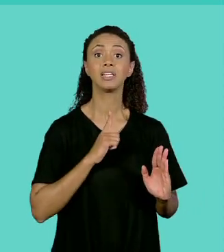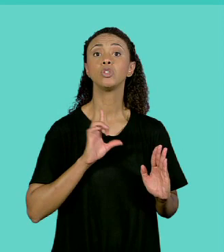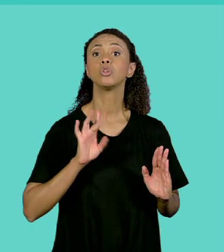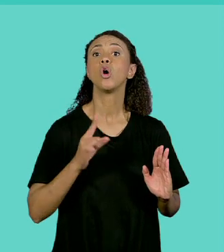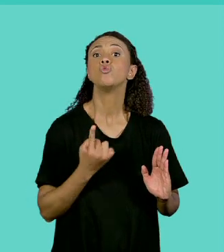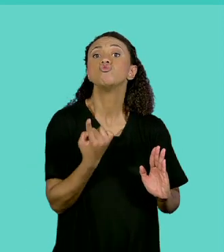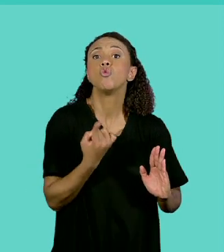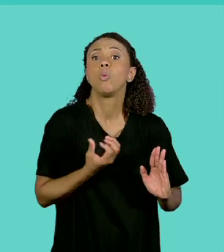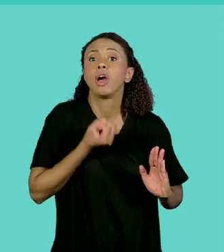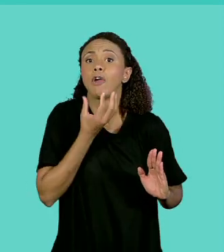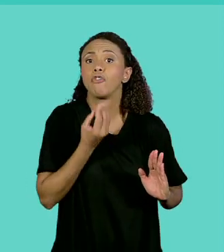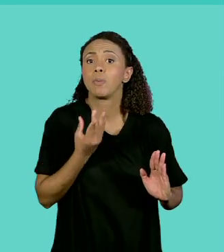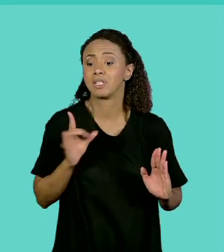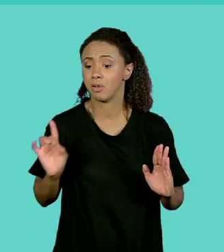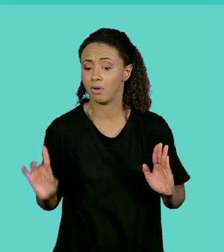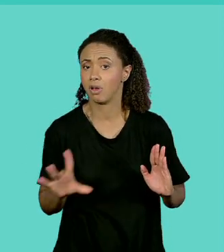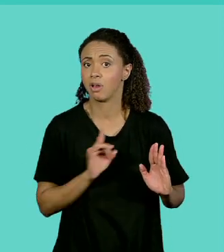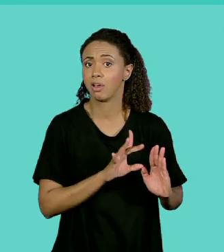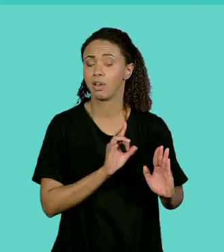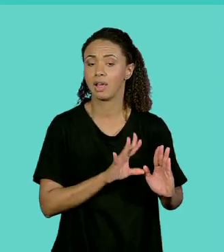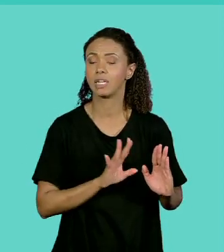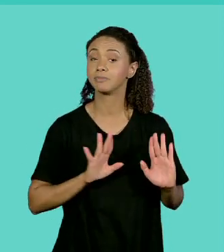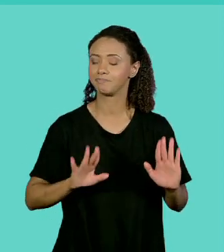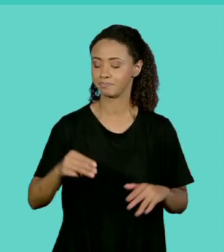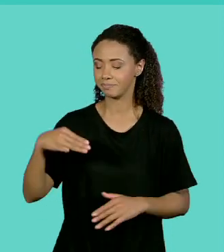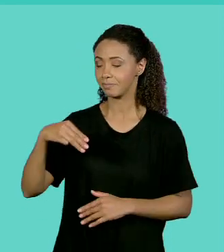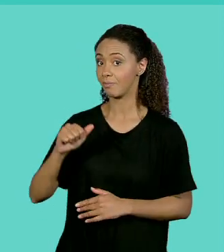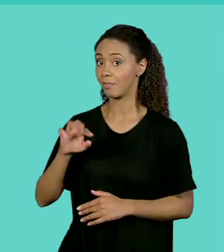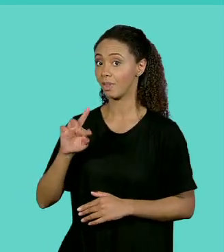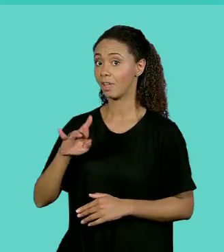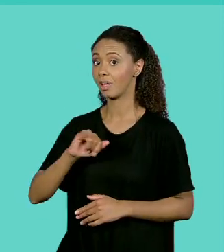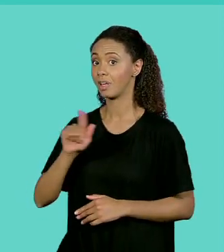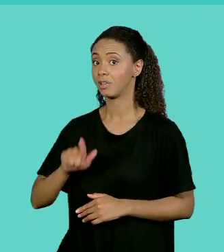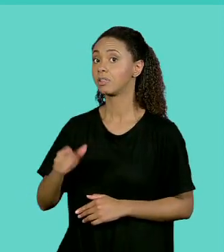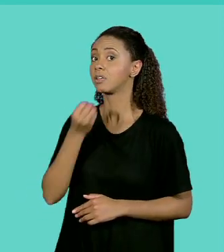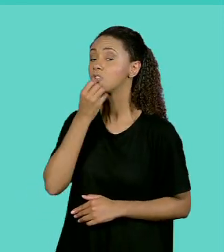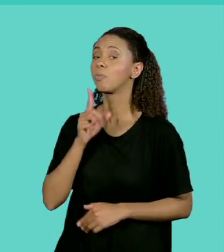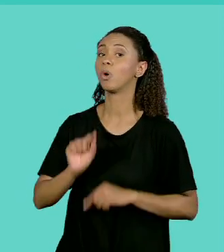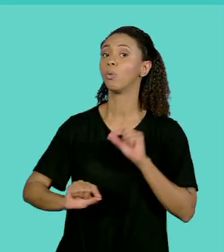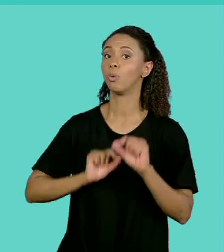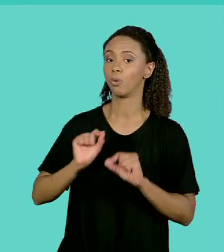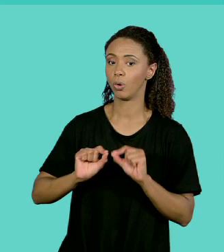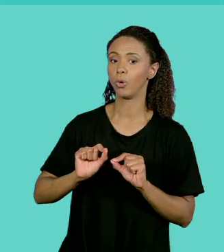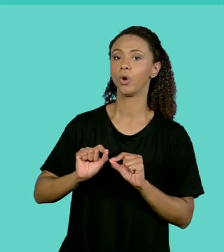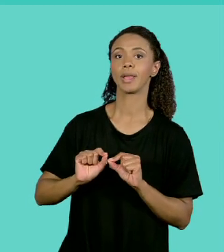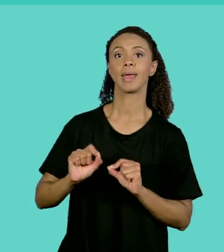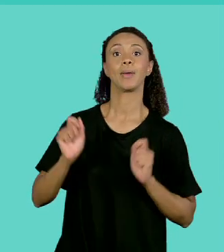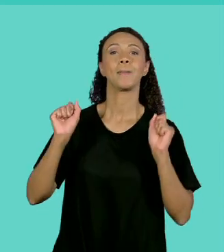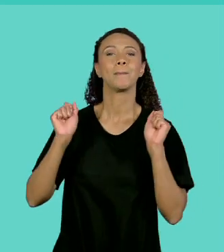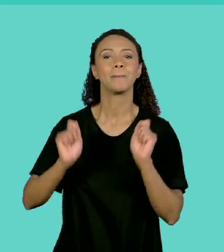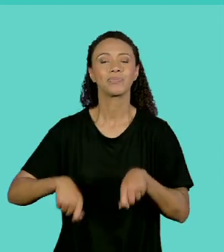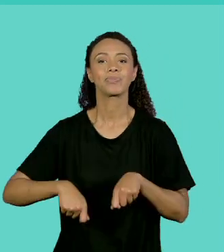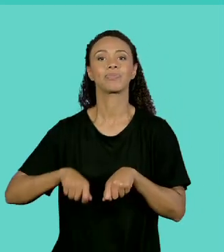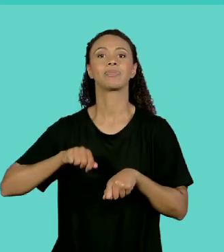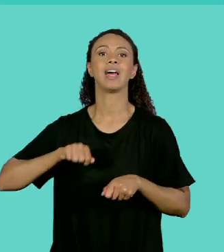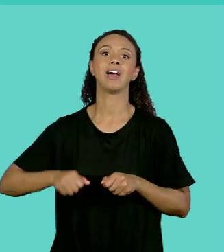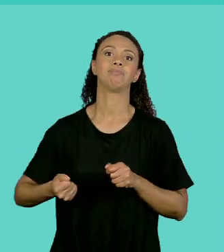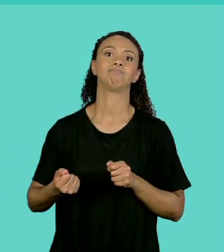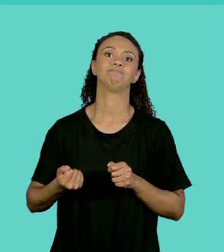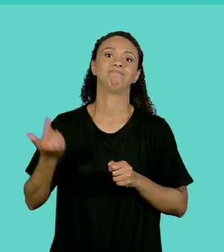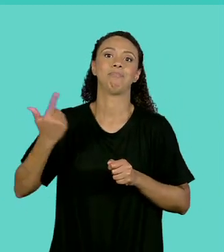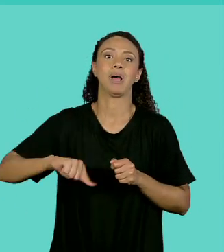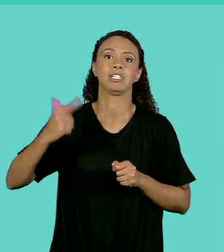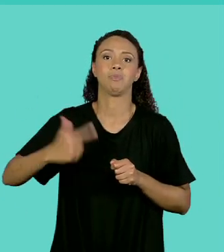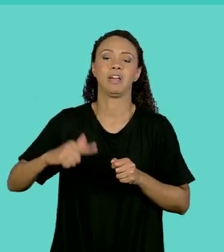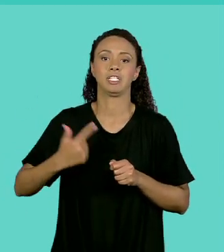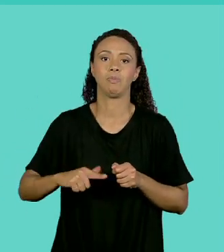A matriz tem uma vantagem em relação ao vetor, porque ela pode ter mais de uma dimensão. E para isso nós vamos usar a analogia de um prédio.